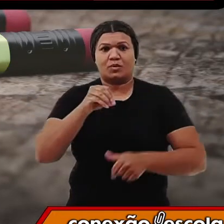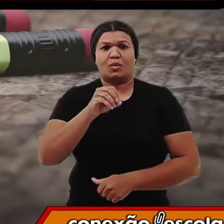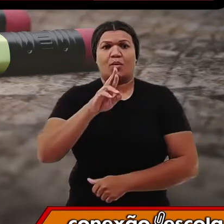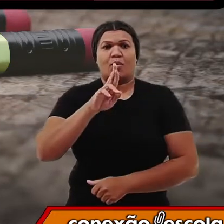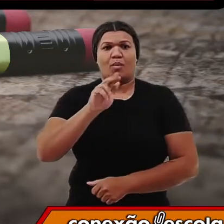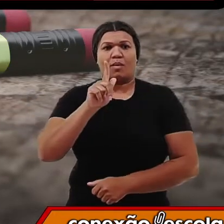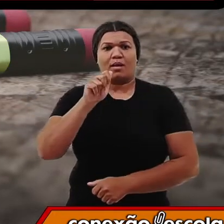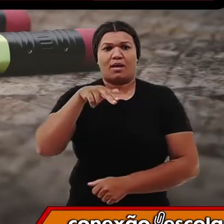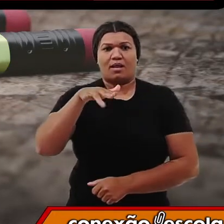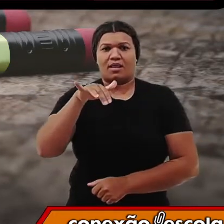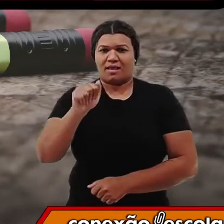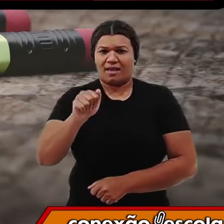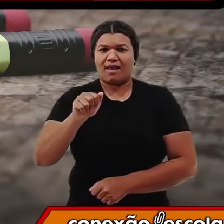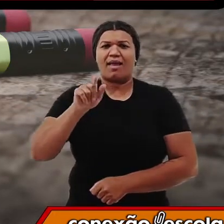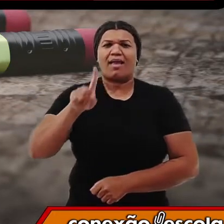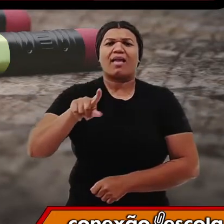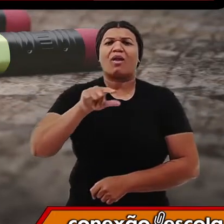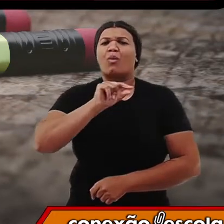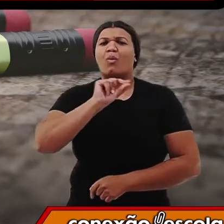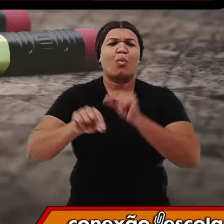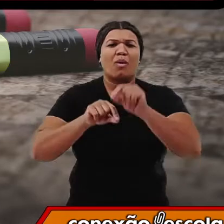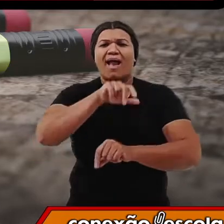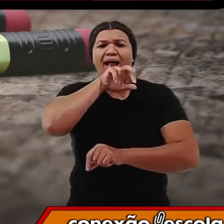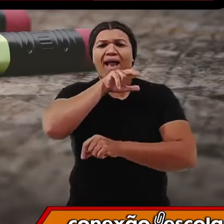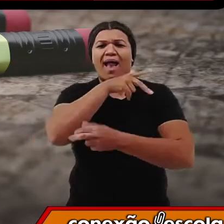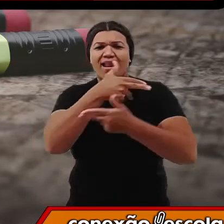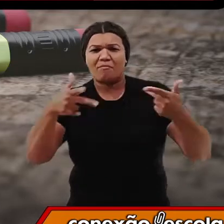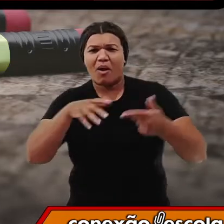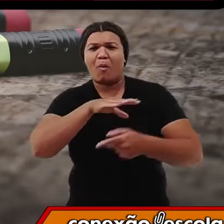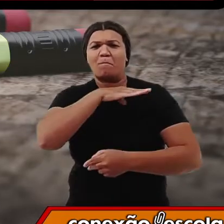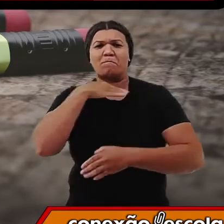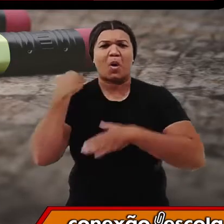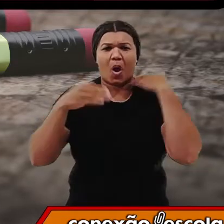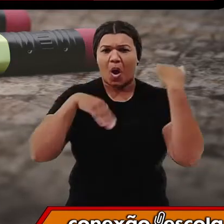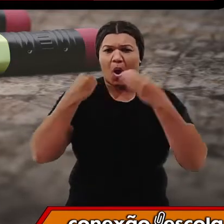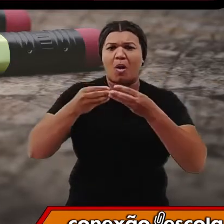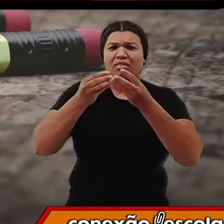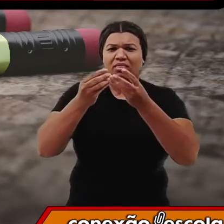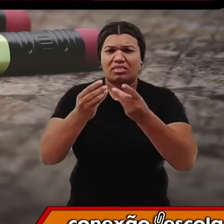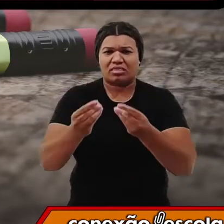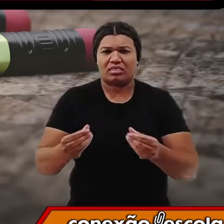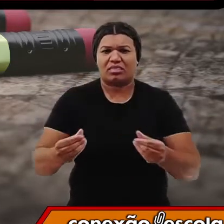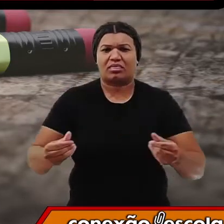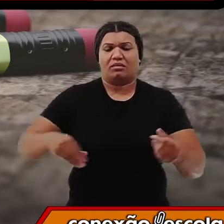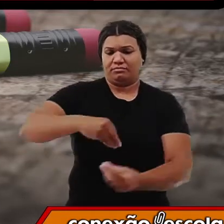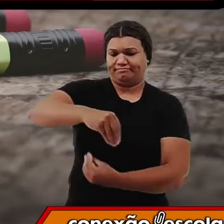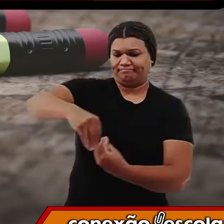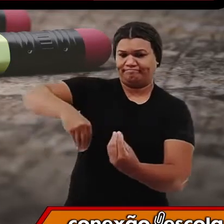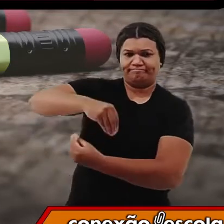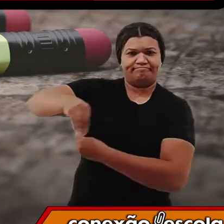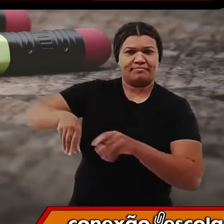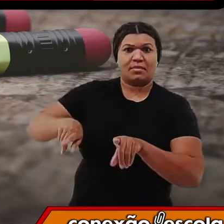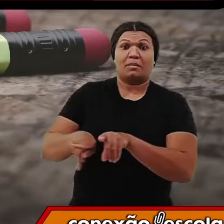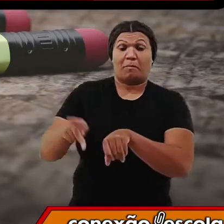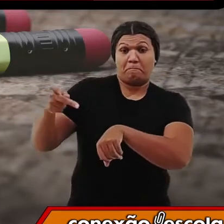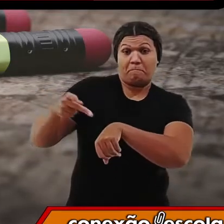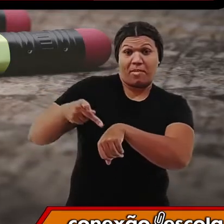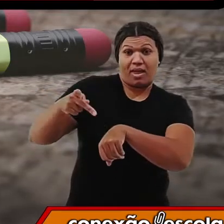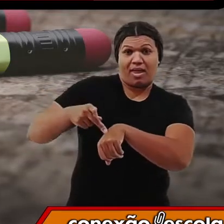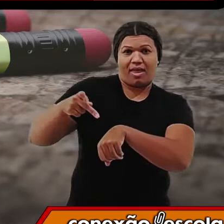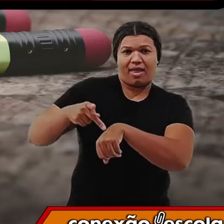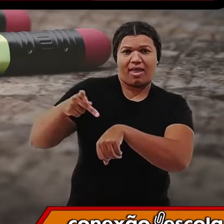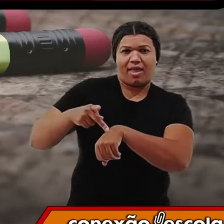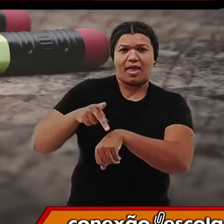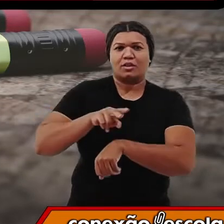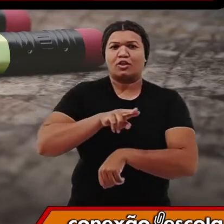os minerais, eles são oriundos da fragmentação das rochas pelo processo de intemperismo. Salve